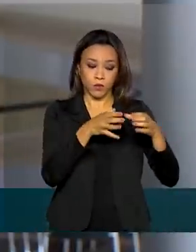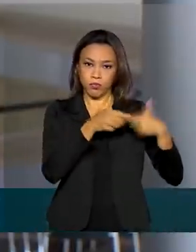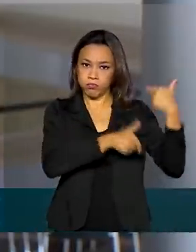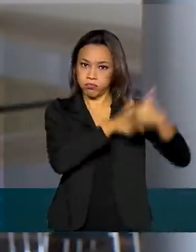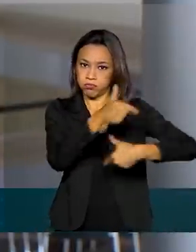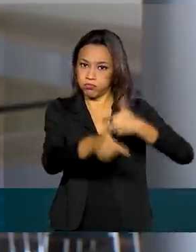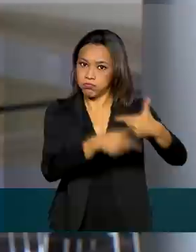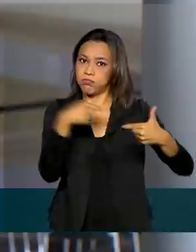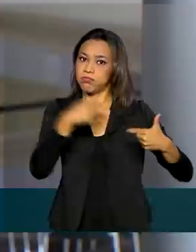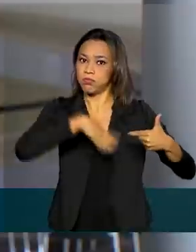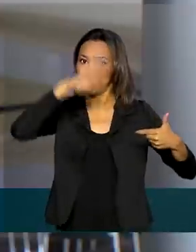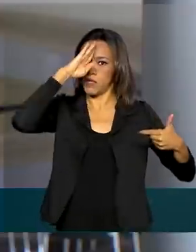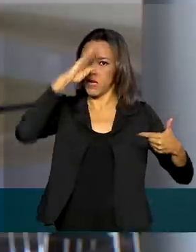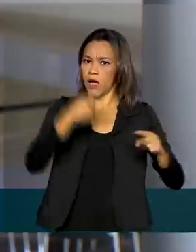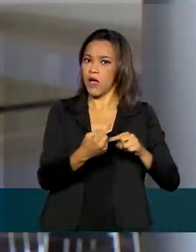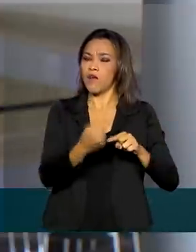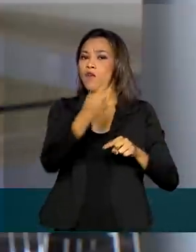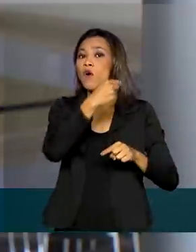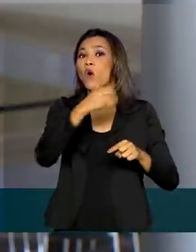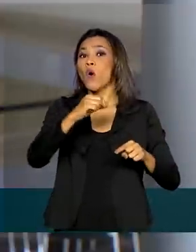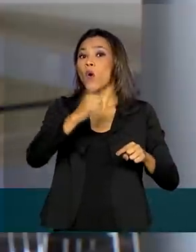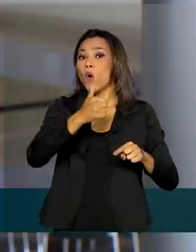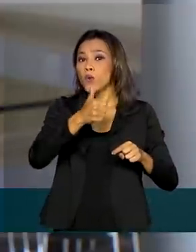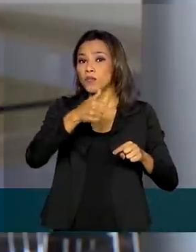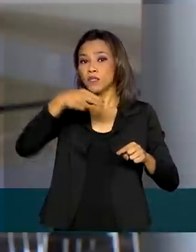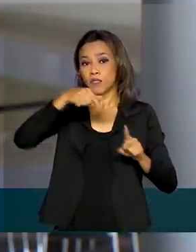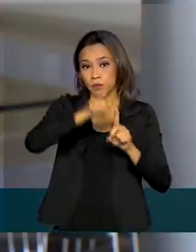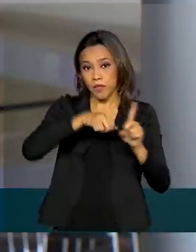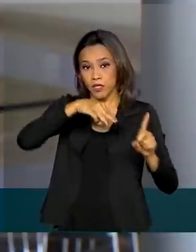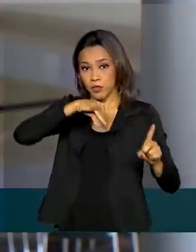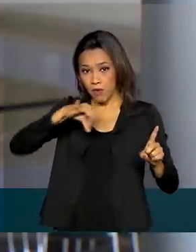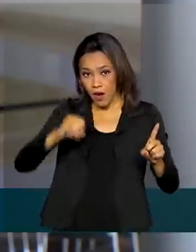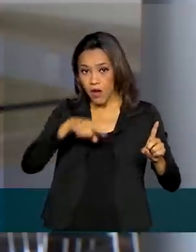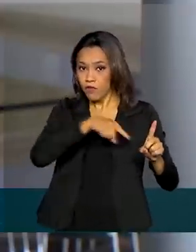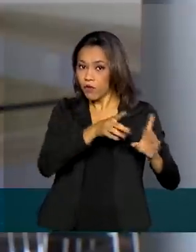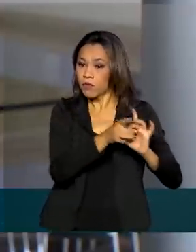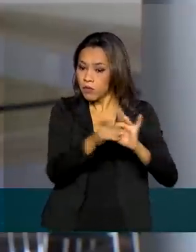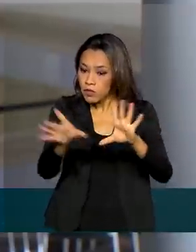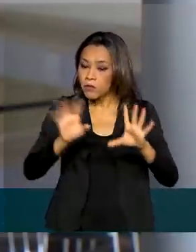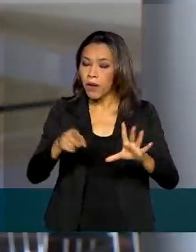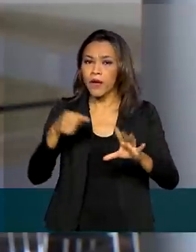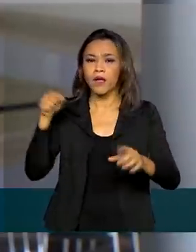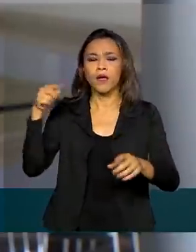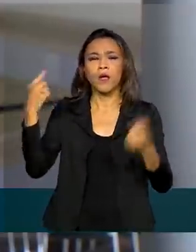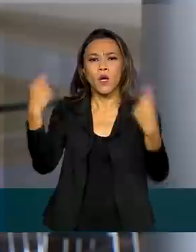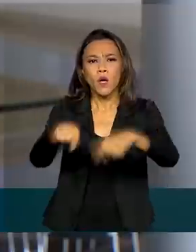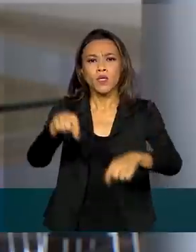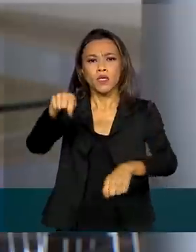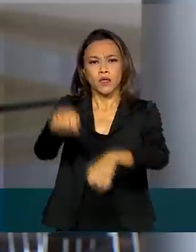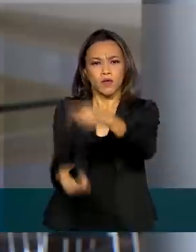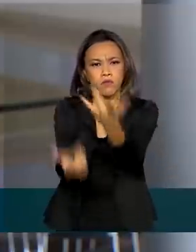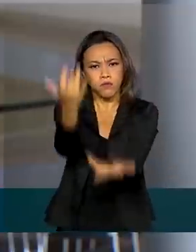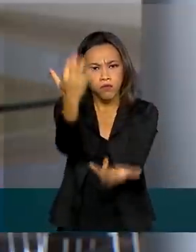deflagrada em 11 de maio deste ano para combater focos de incêndio, desmatamentos e também